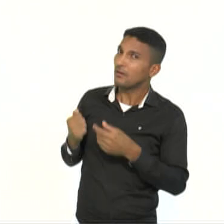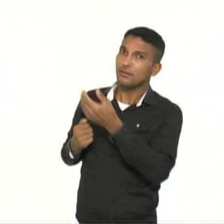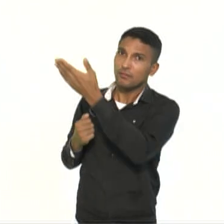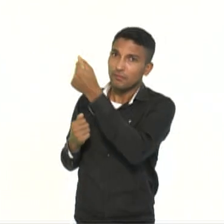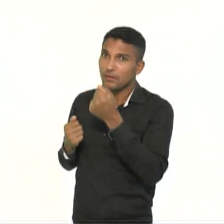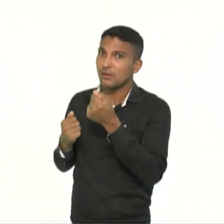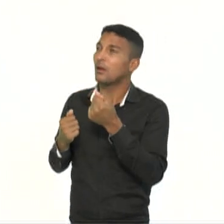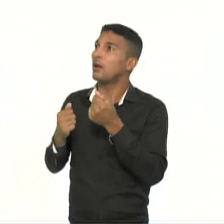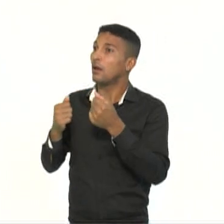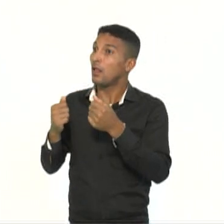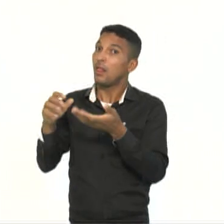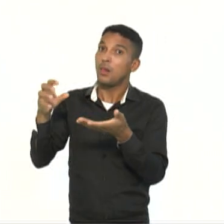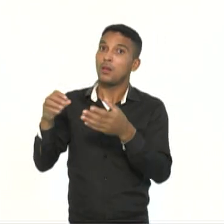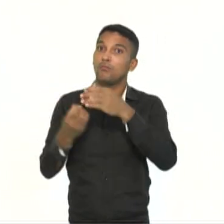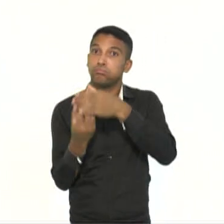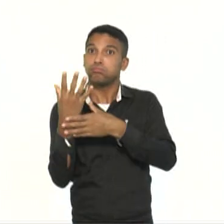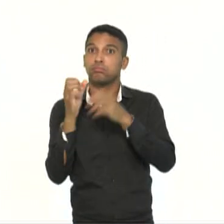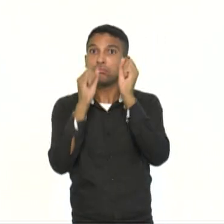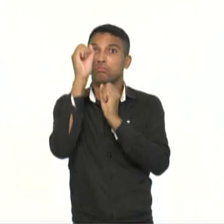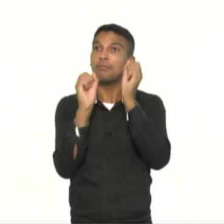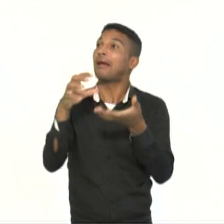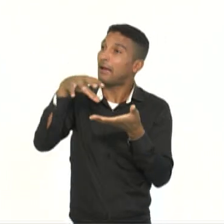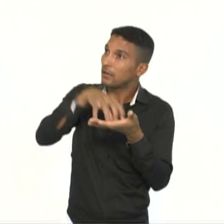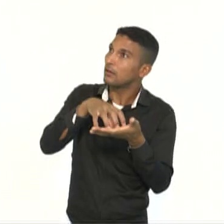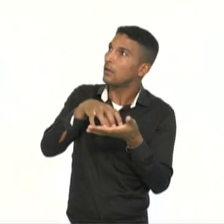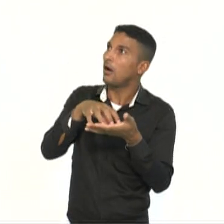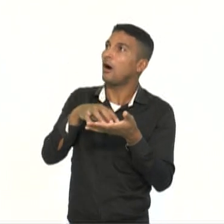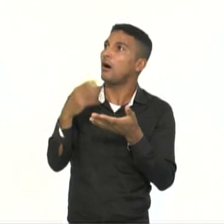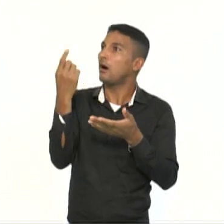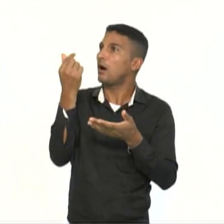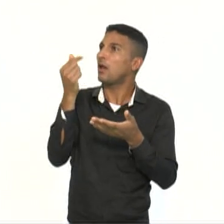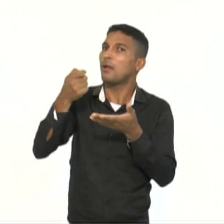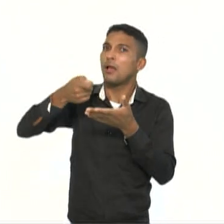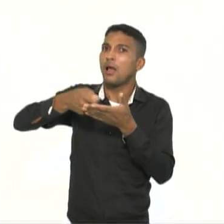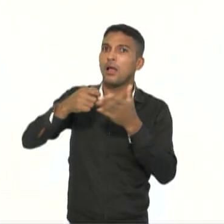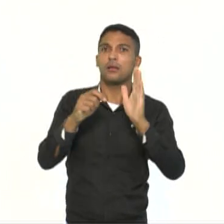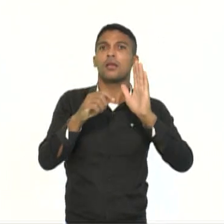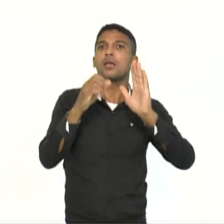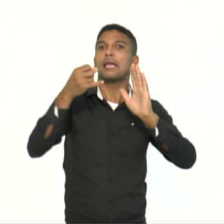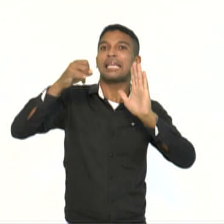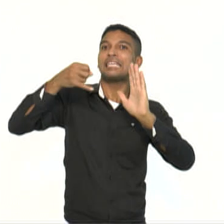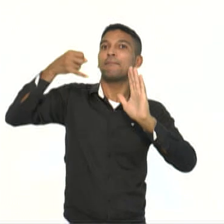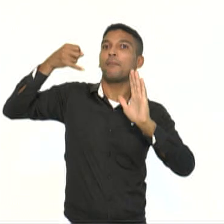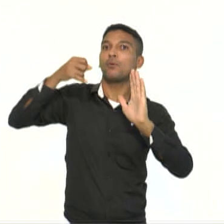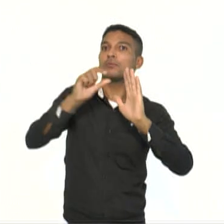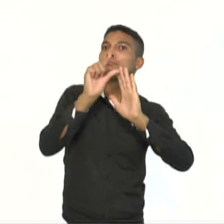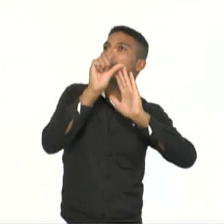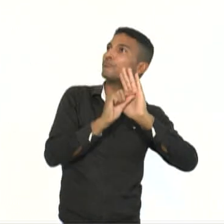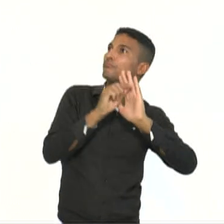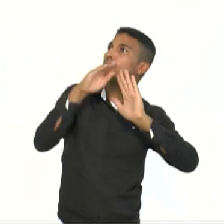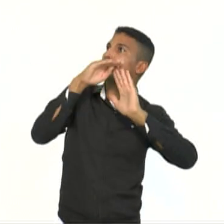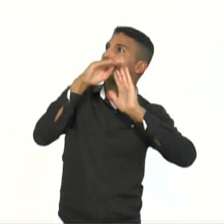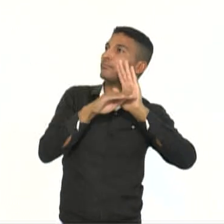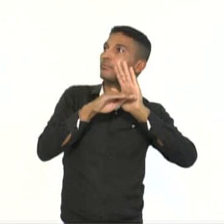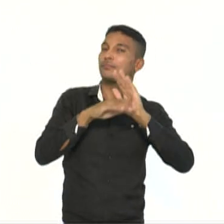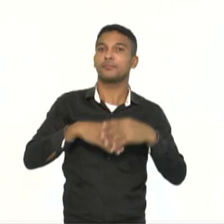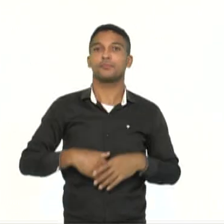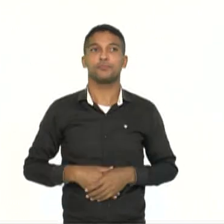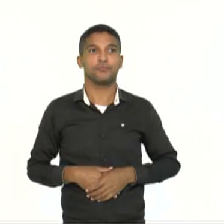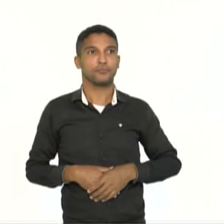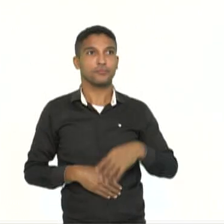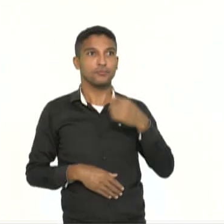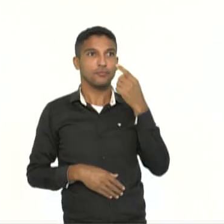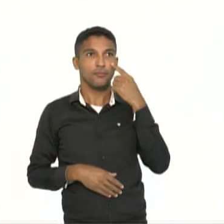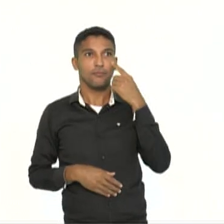Letra B, oferta de mão de obra qualificada. Letra C, disputa com armas